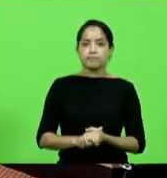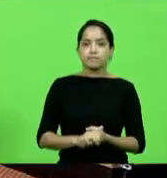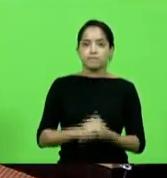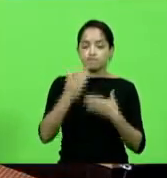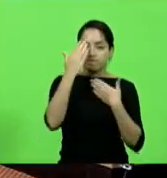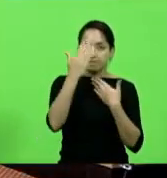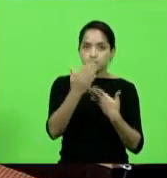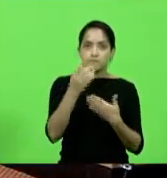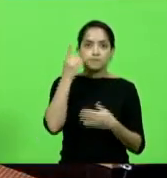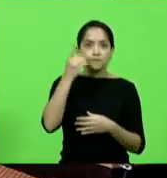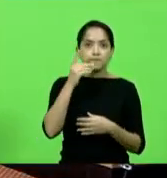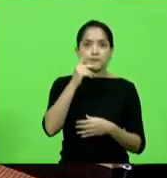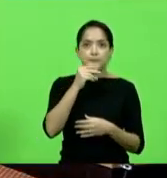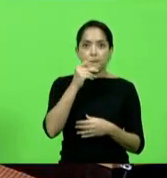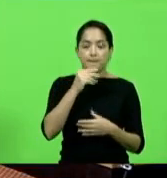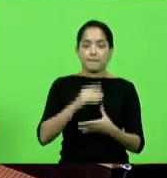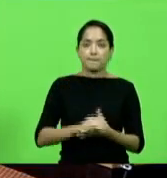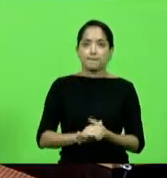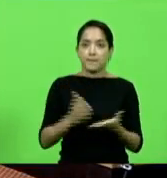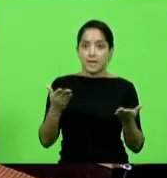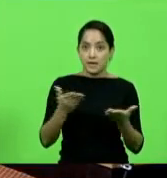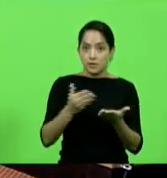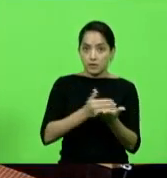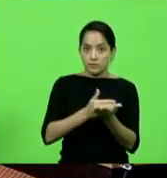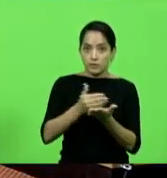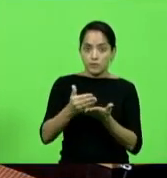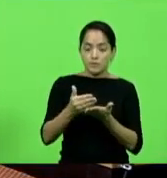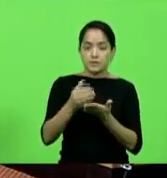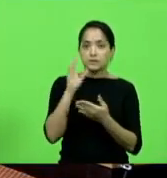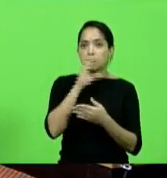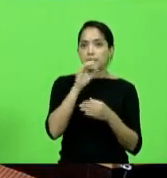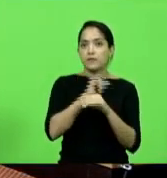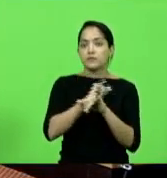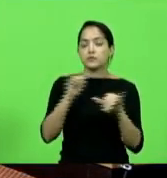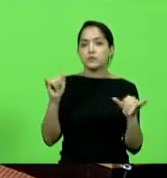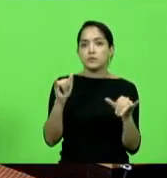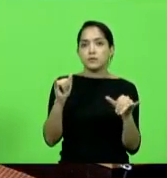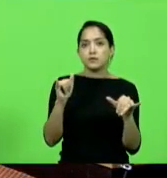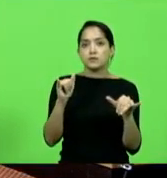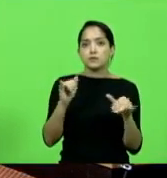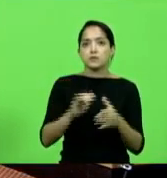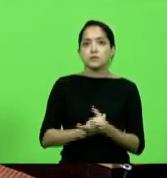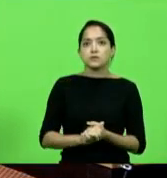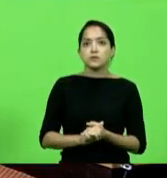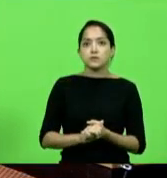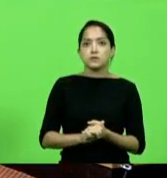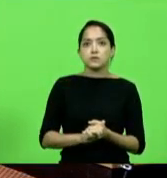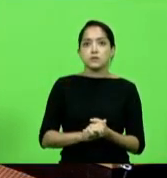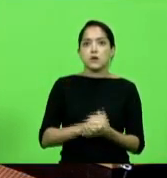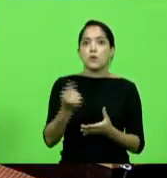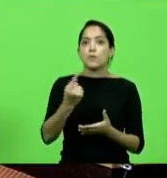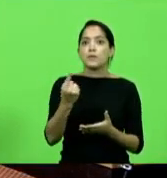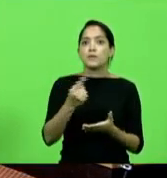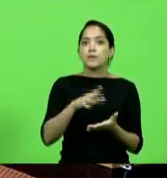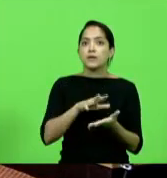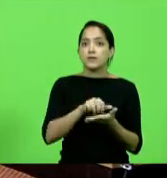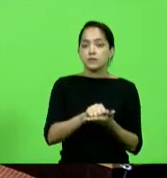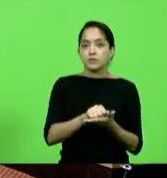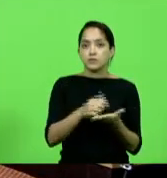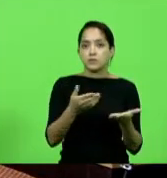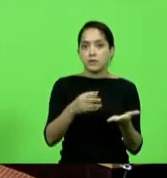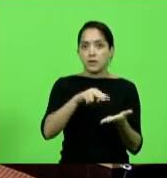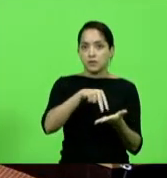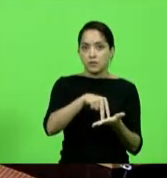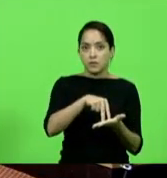deputado Kennedy Nunes. Entraremos agora em breves comunicações. Primeiro, deputado a fazer uso da